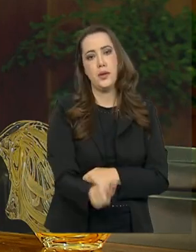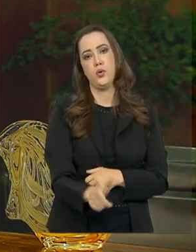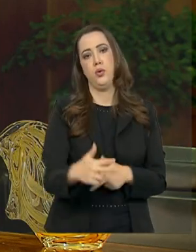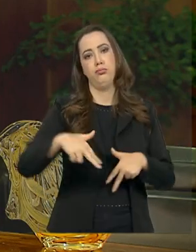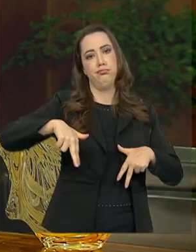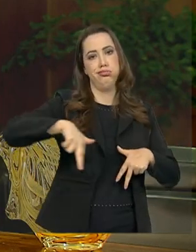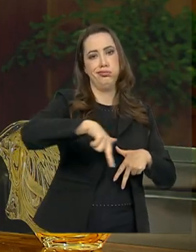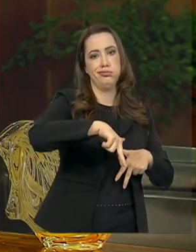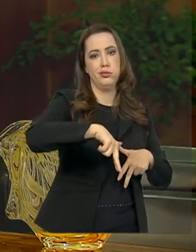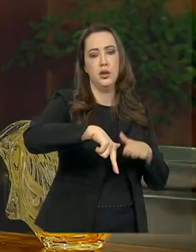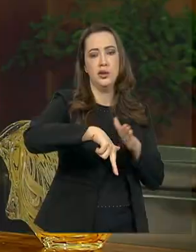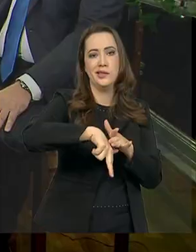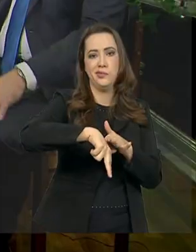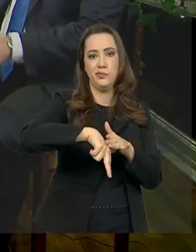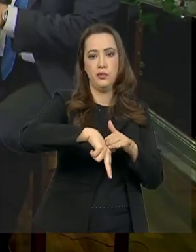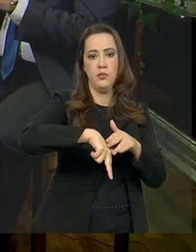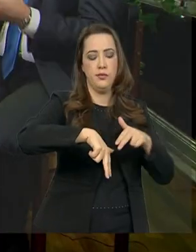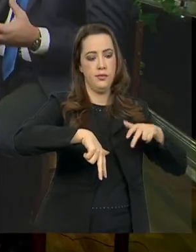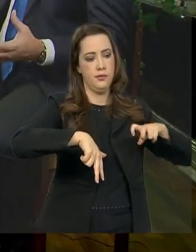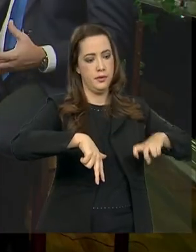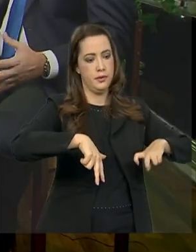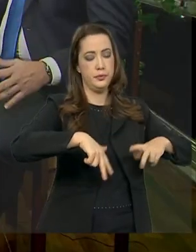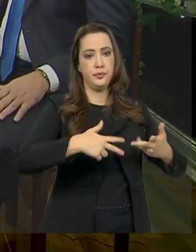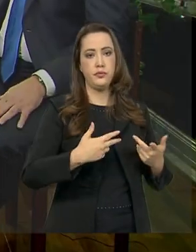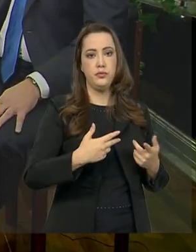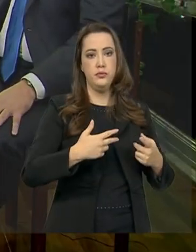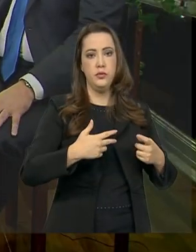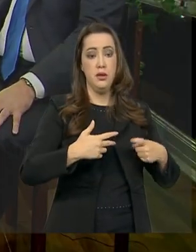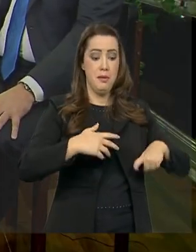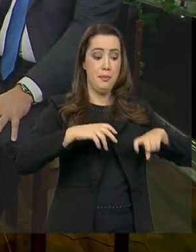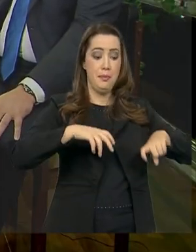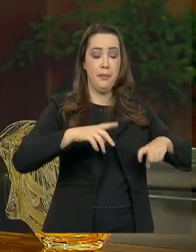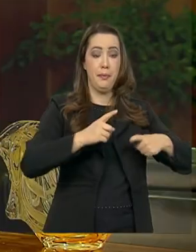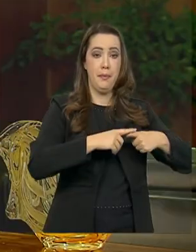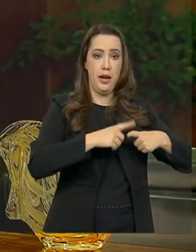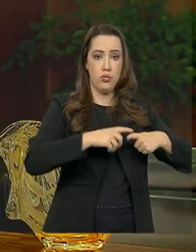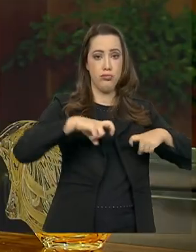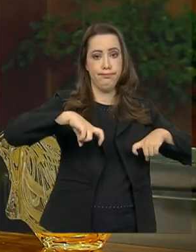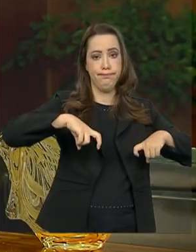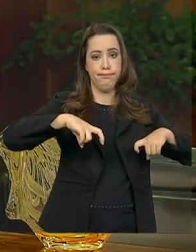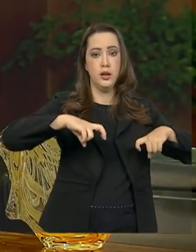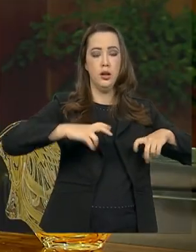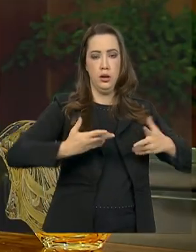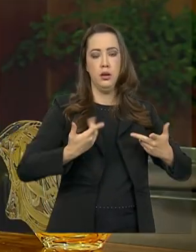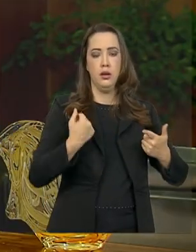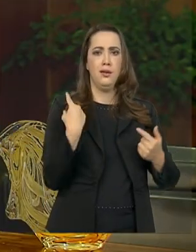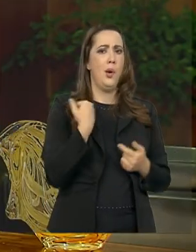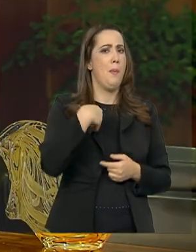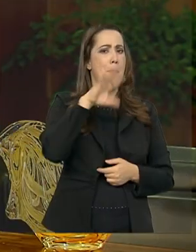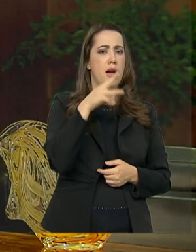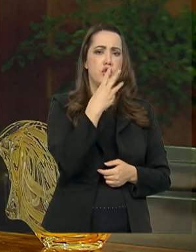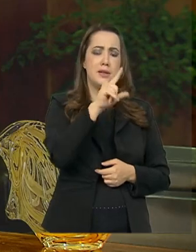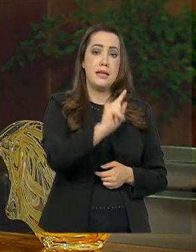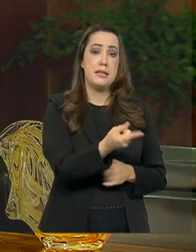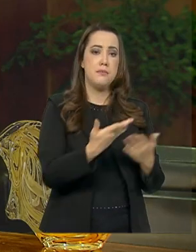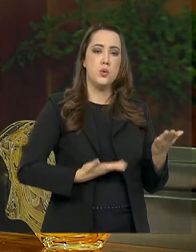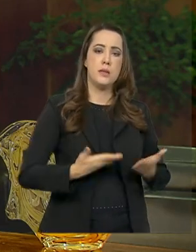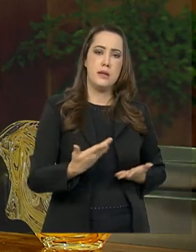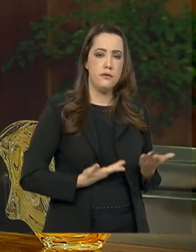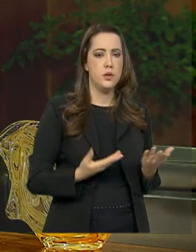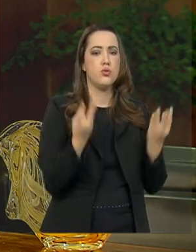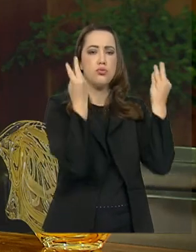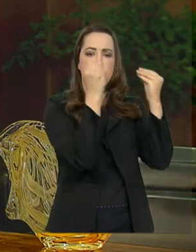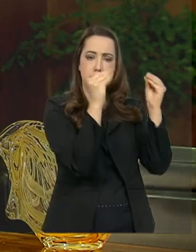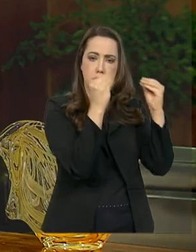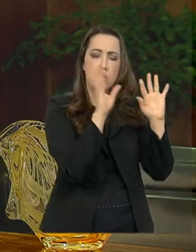for possível de ser digitalizado... São mais de 3 mil serviços. São mais de 3 mil serviços. Nós já avançamos bastante, estamos até acima das metas que estabelecemos